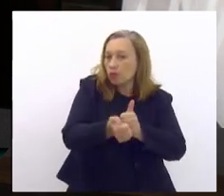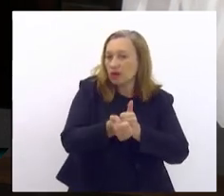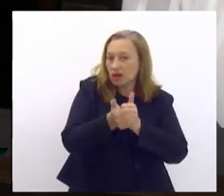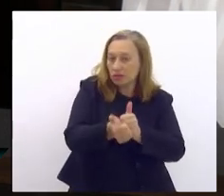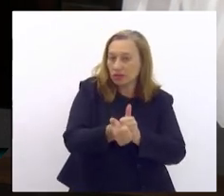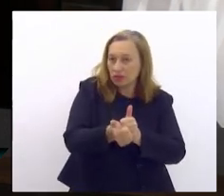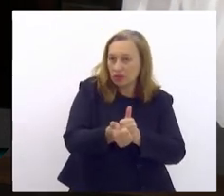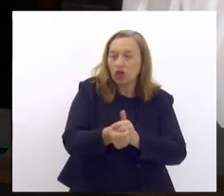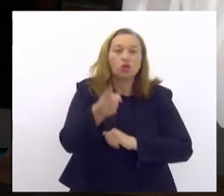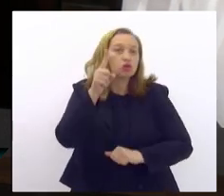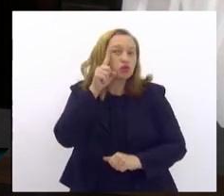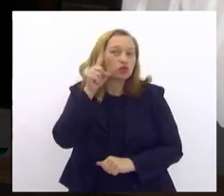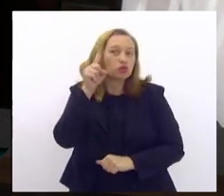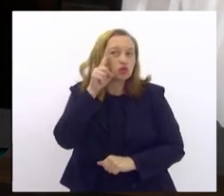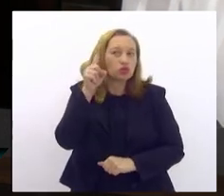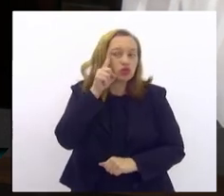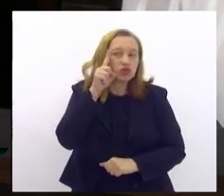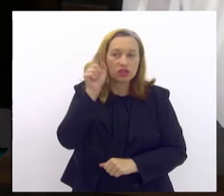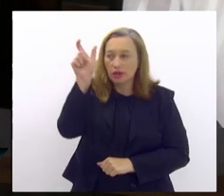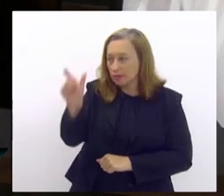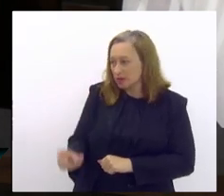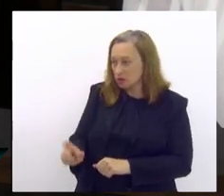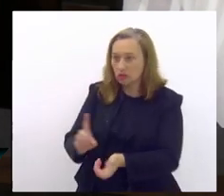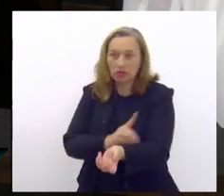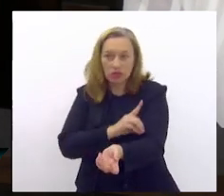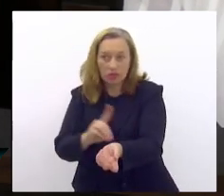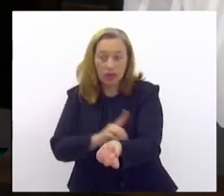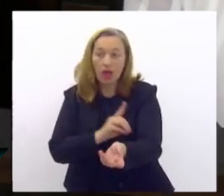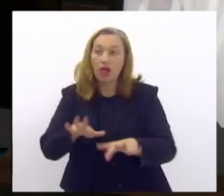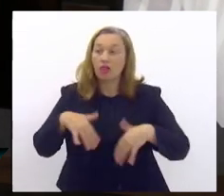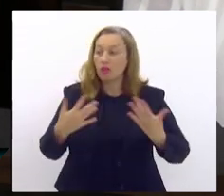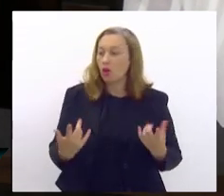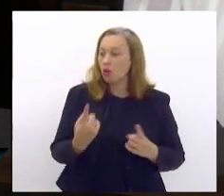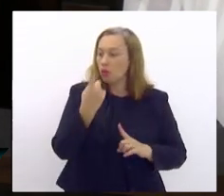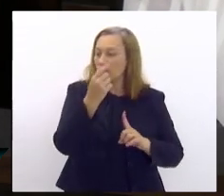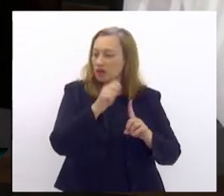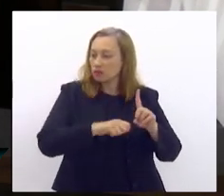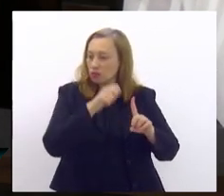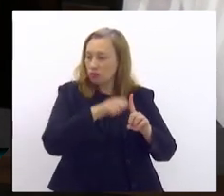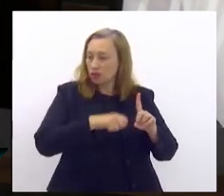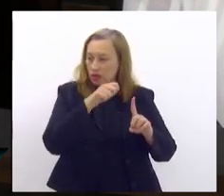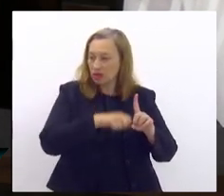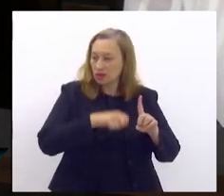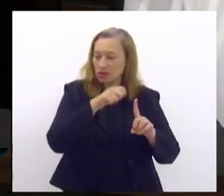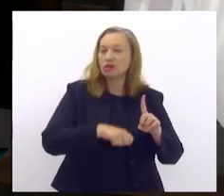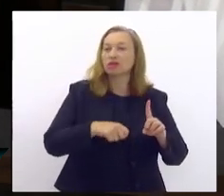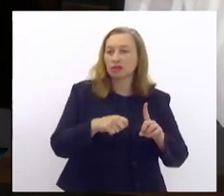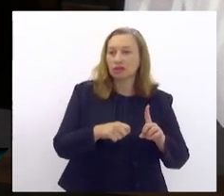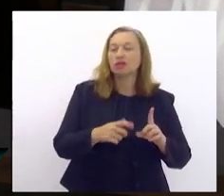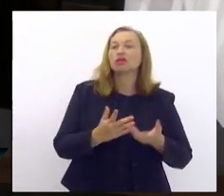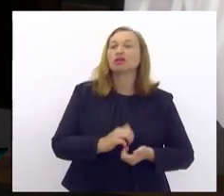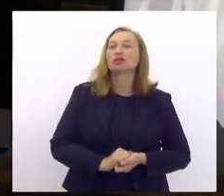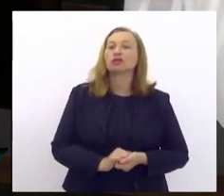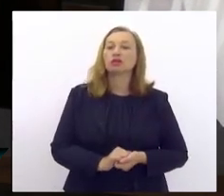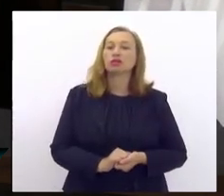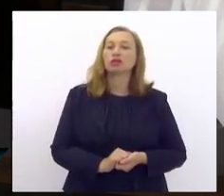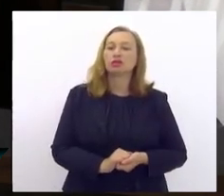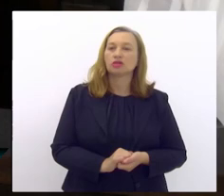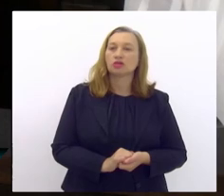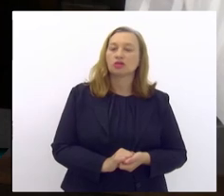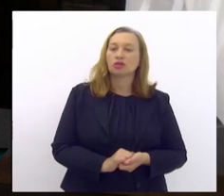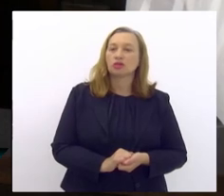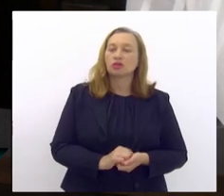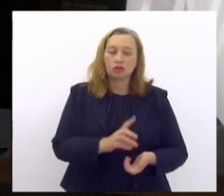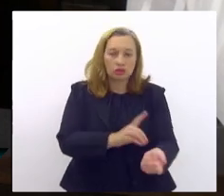do dia a dia do diabético. Então, pelo menos uma vez por mês, o diabético passando numa